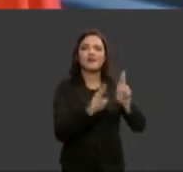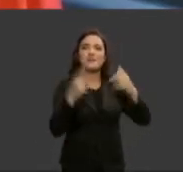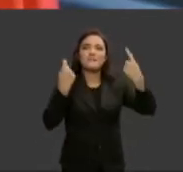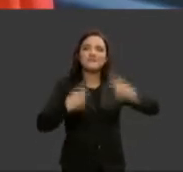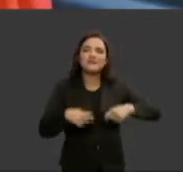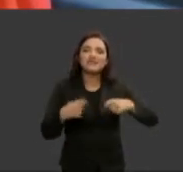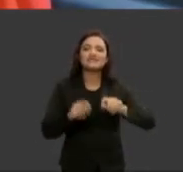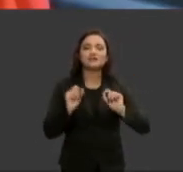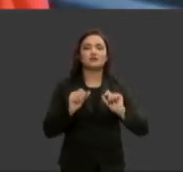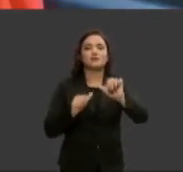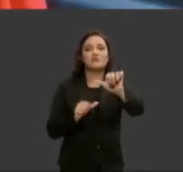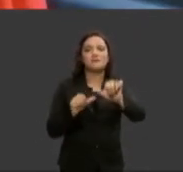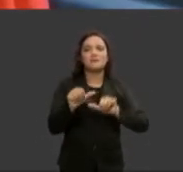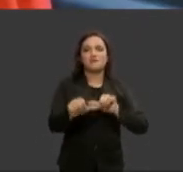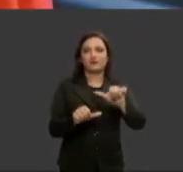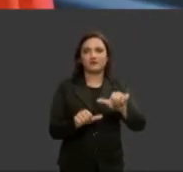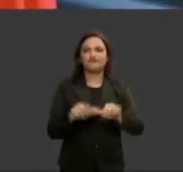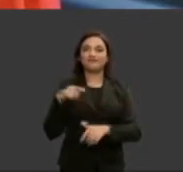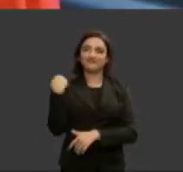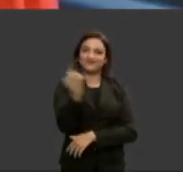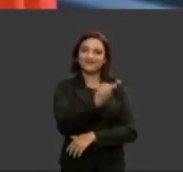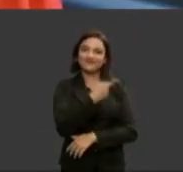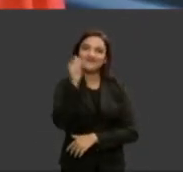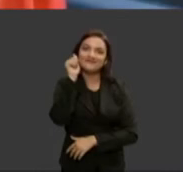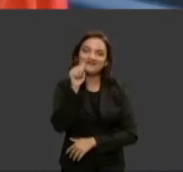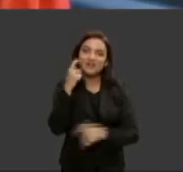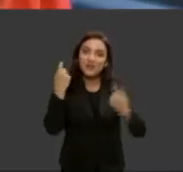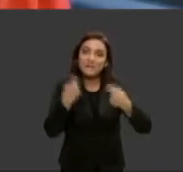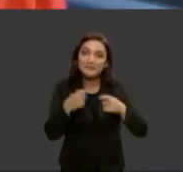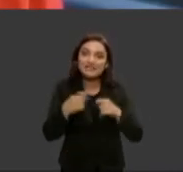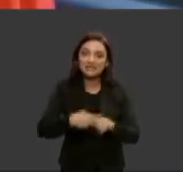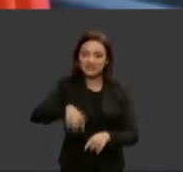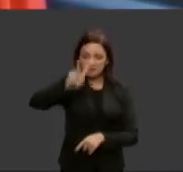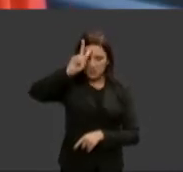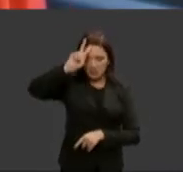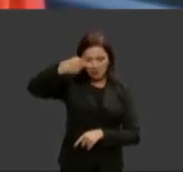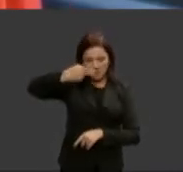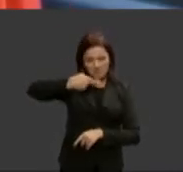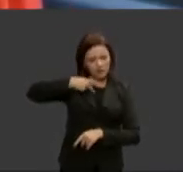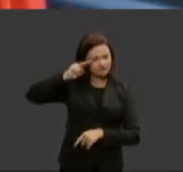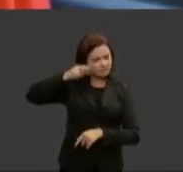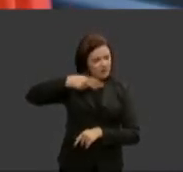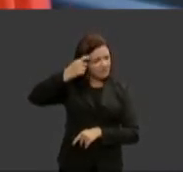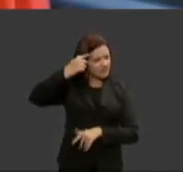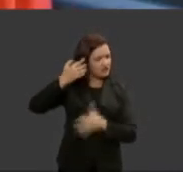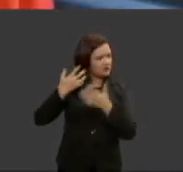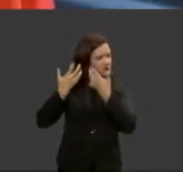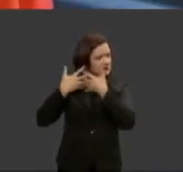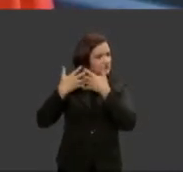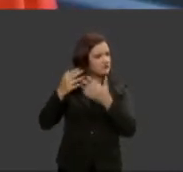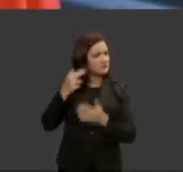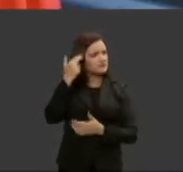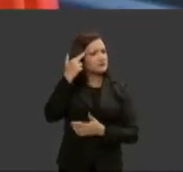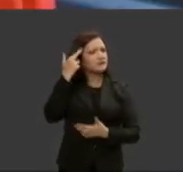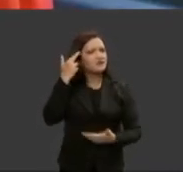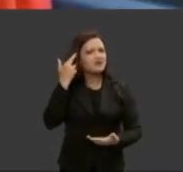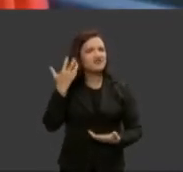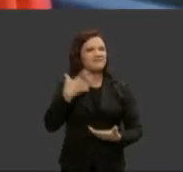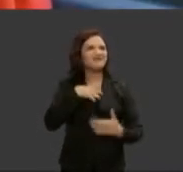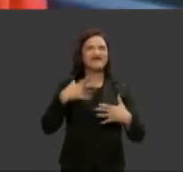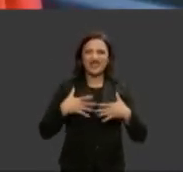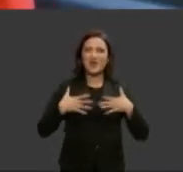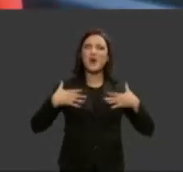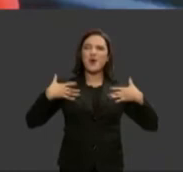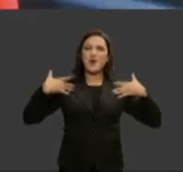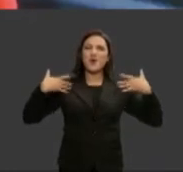sim modificar nós mulheres precisamos olhar para nós nesse dia 8 de março e ter orgulho da